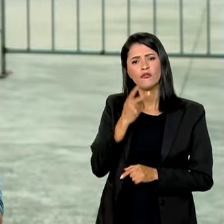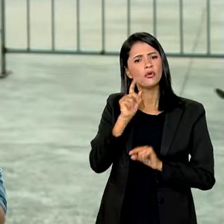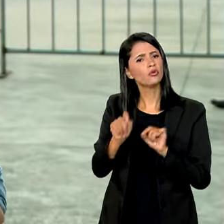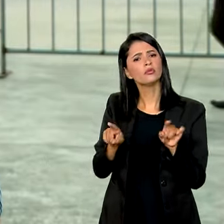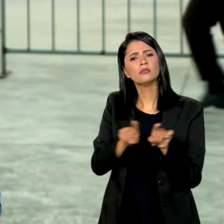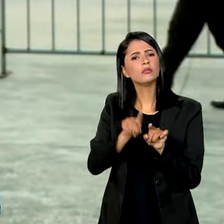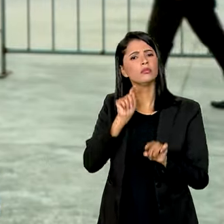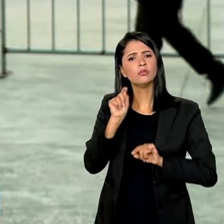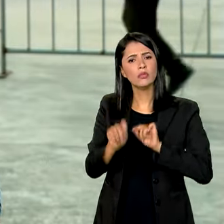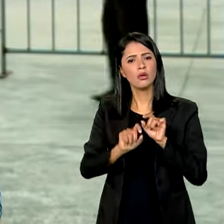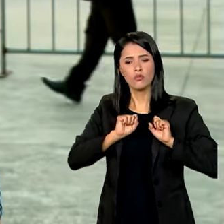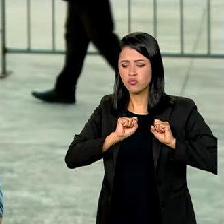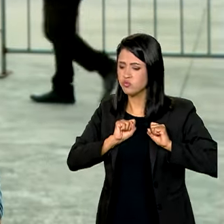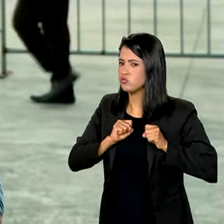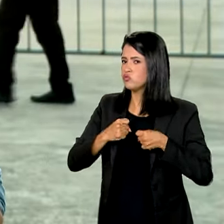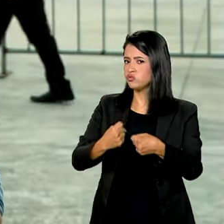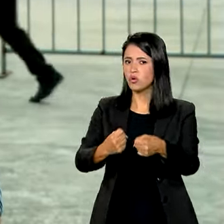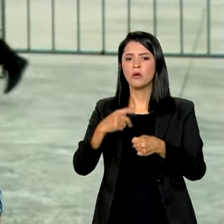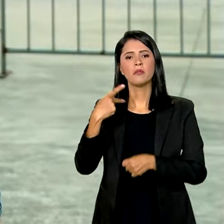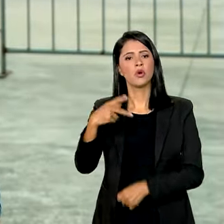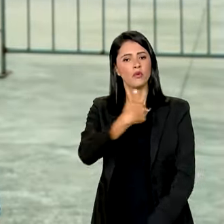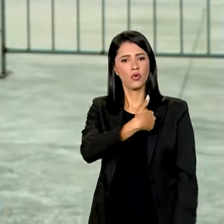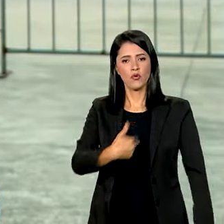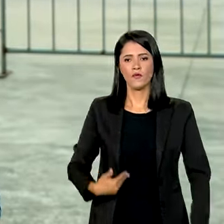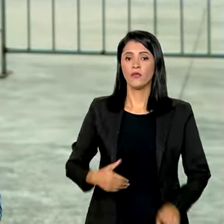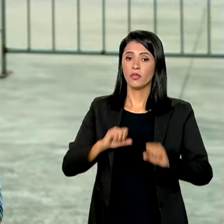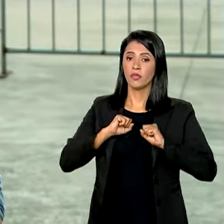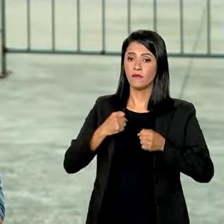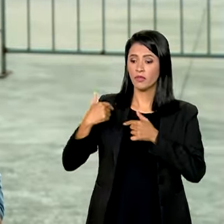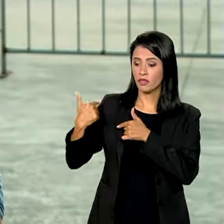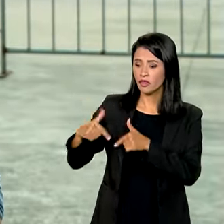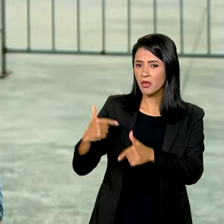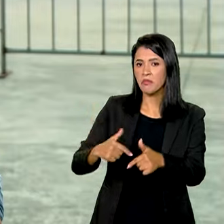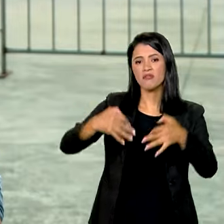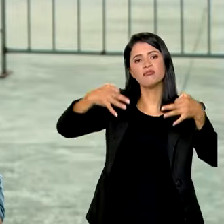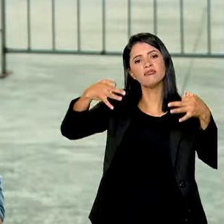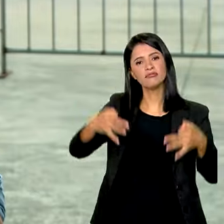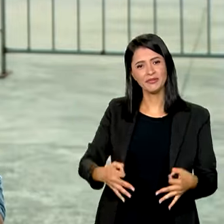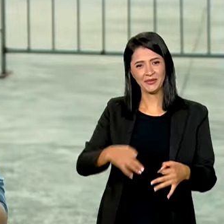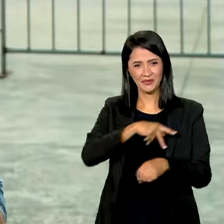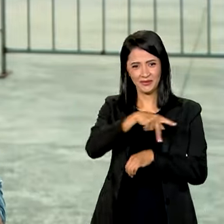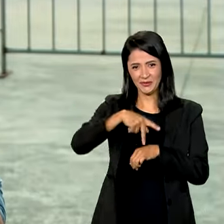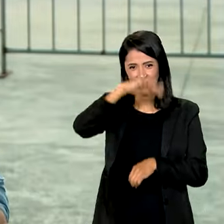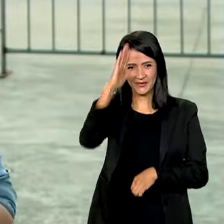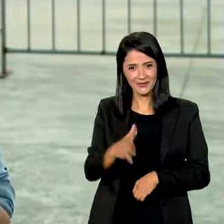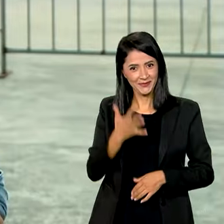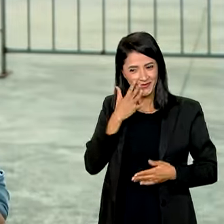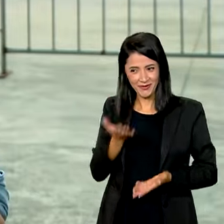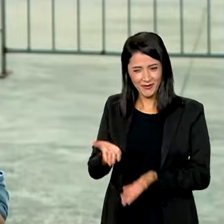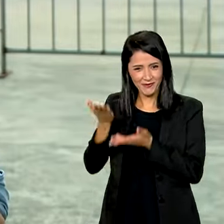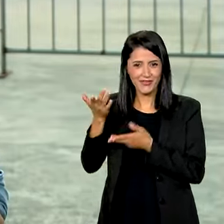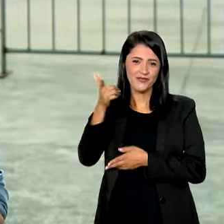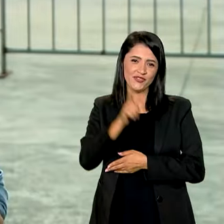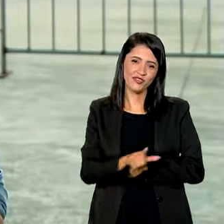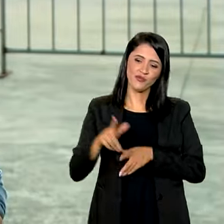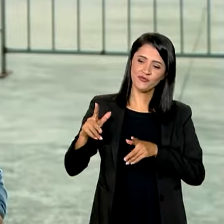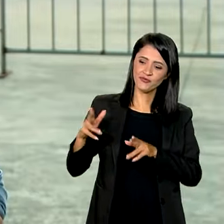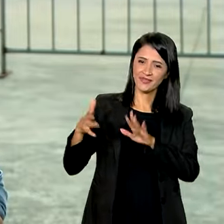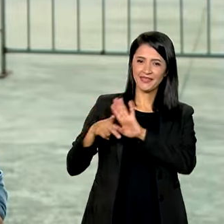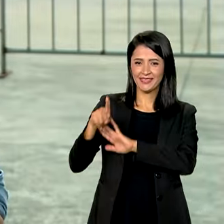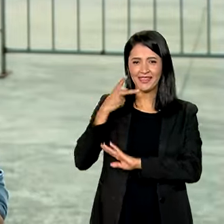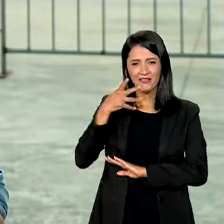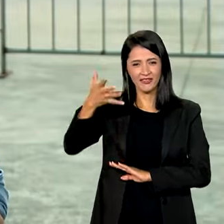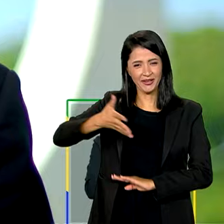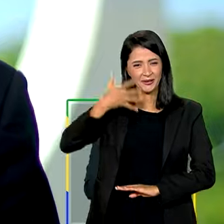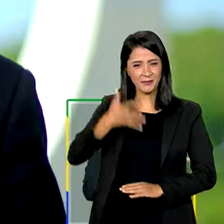falou ainda do esforço do governo em defesa do trabalho decente no país. Vamos ver mais um trecho da